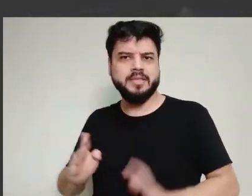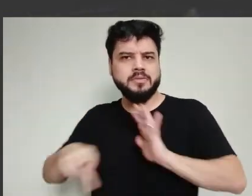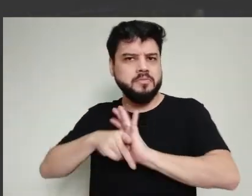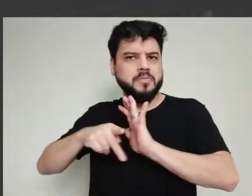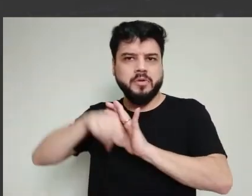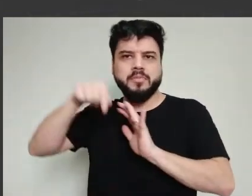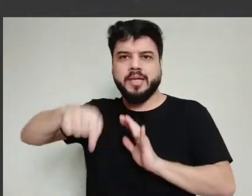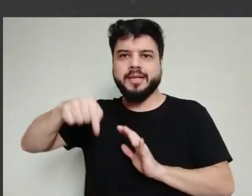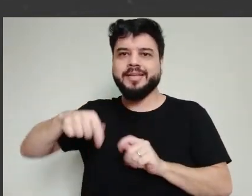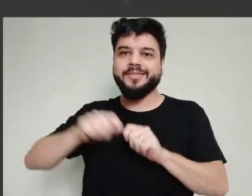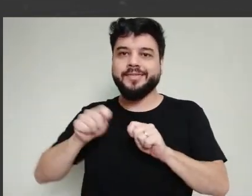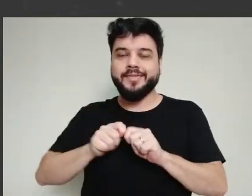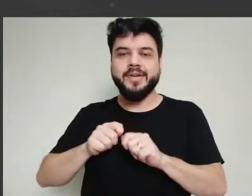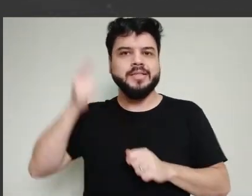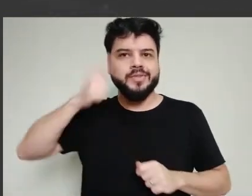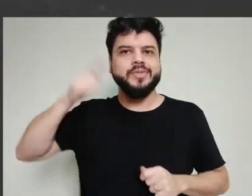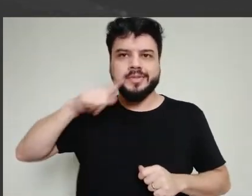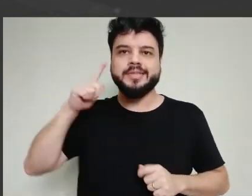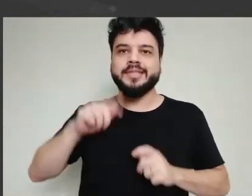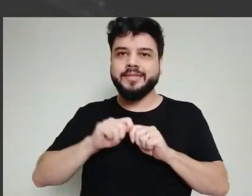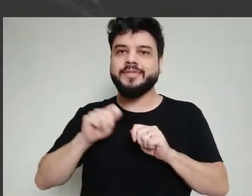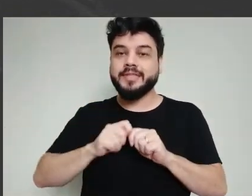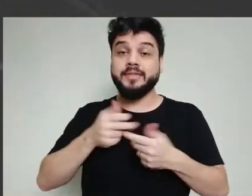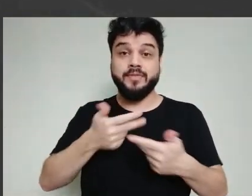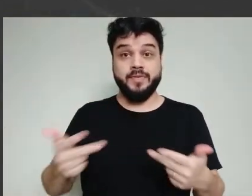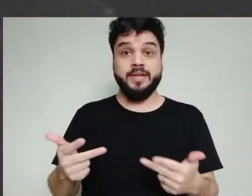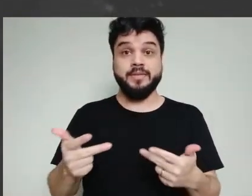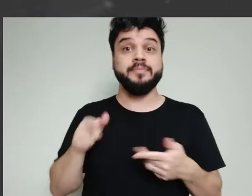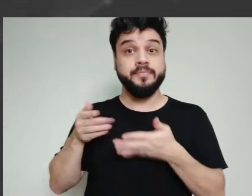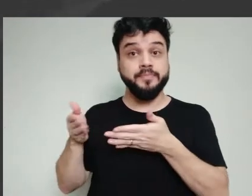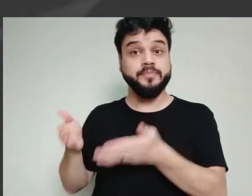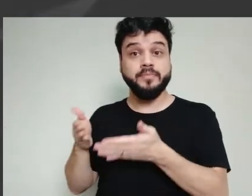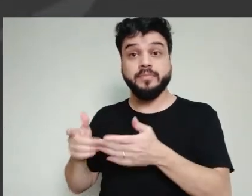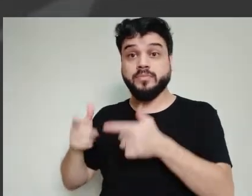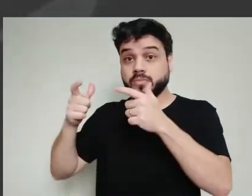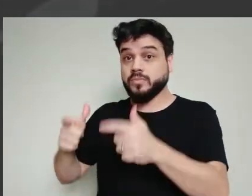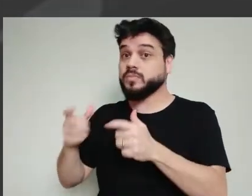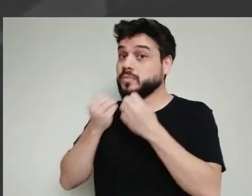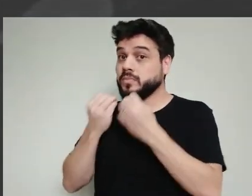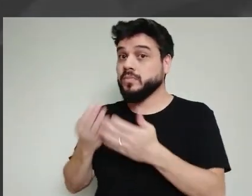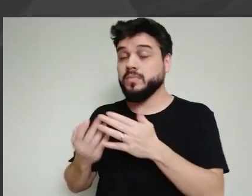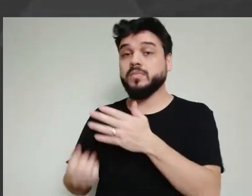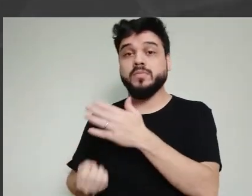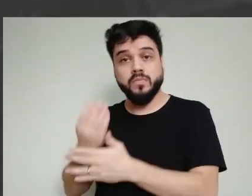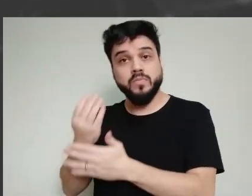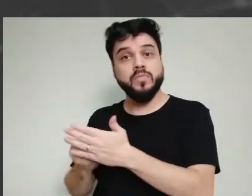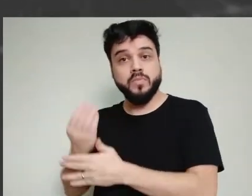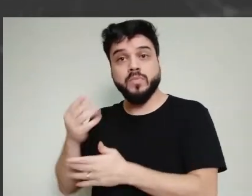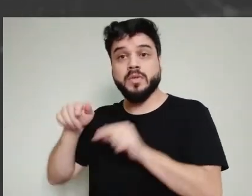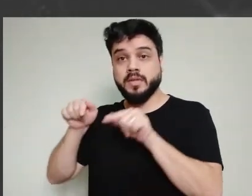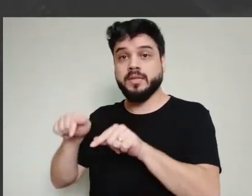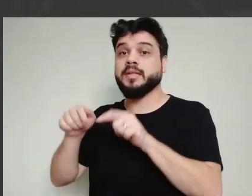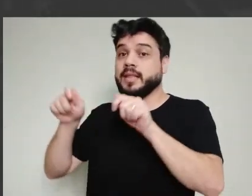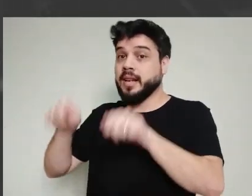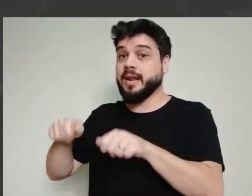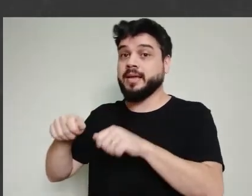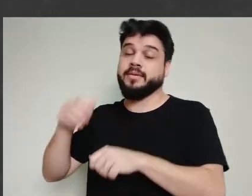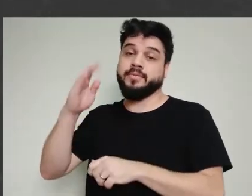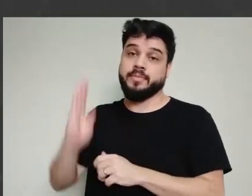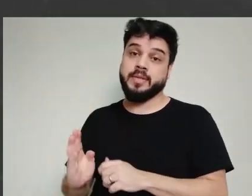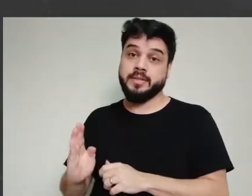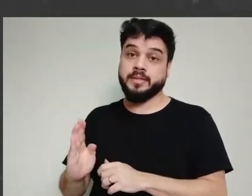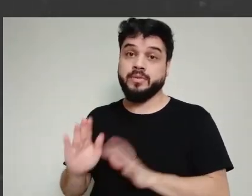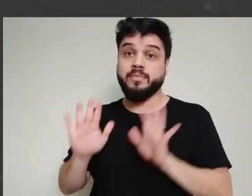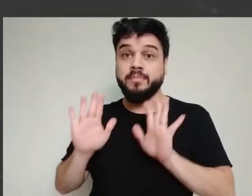teria condição de produzir aqui no Brasil. Agora, também, a gente tem que levar em consideração que existem